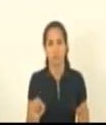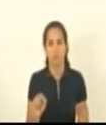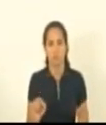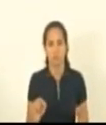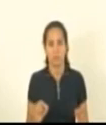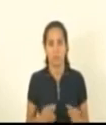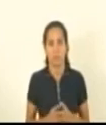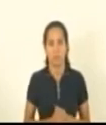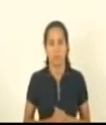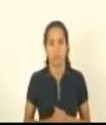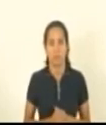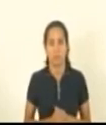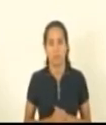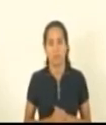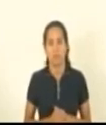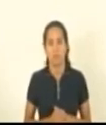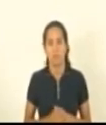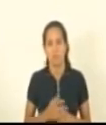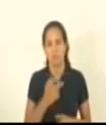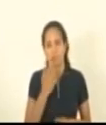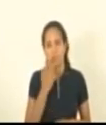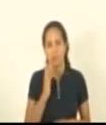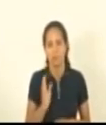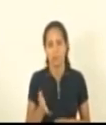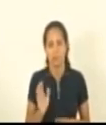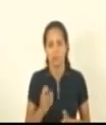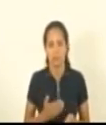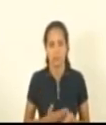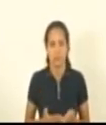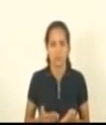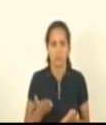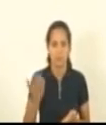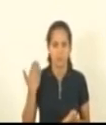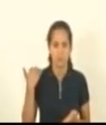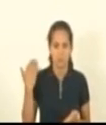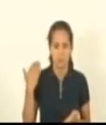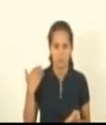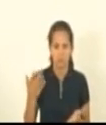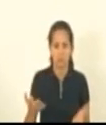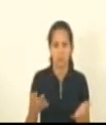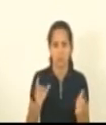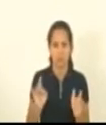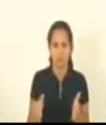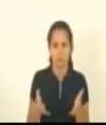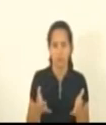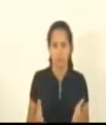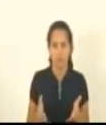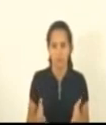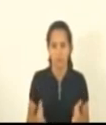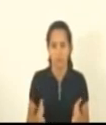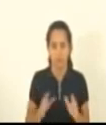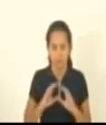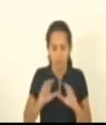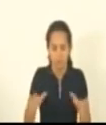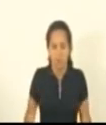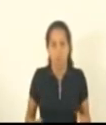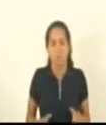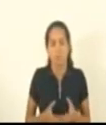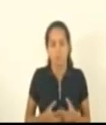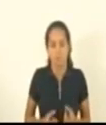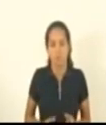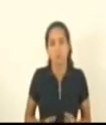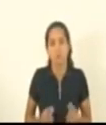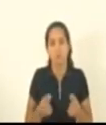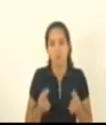Tendo em vista que eu disse a Vossa Excelência desde o início que só queria fazer parte da comissão de finanças